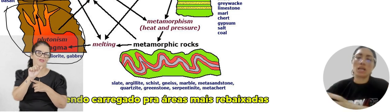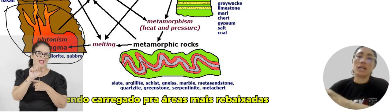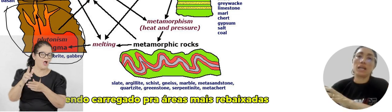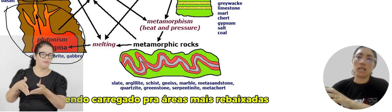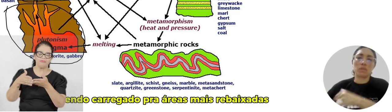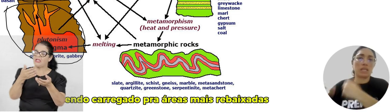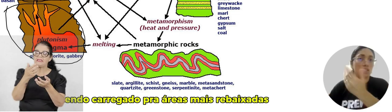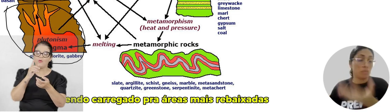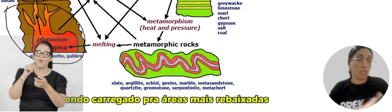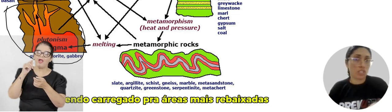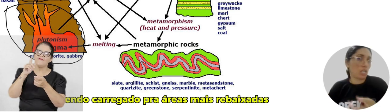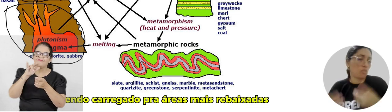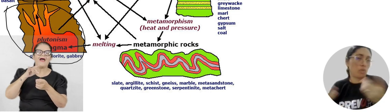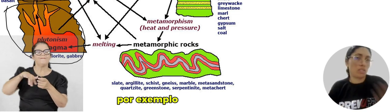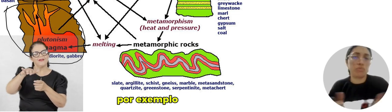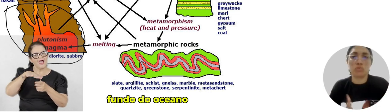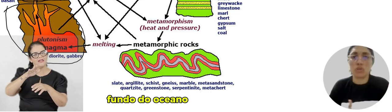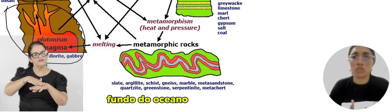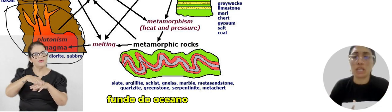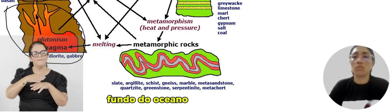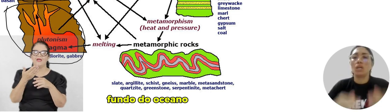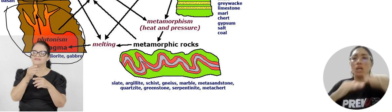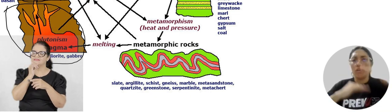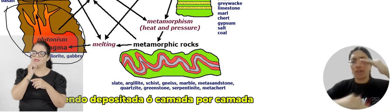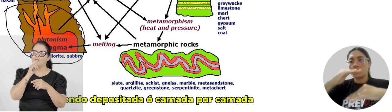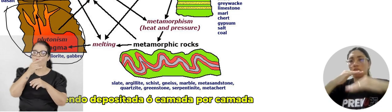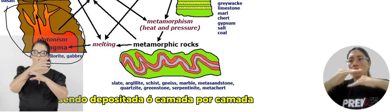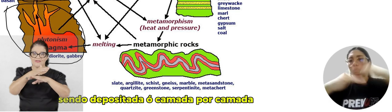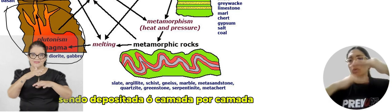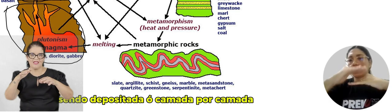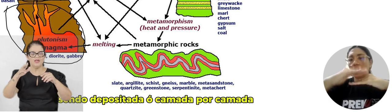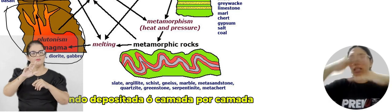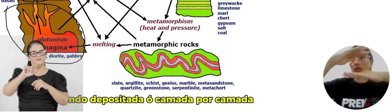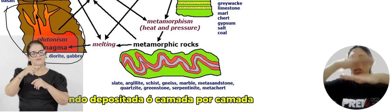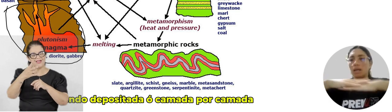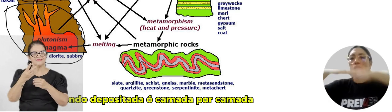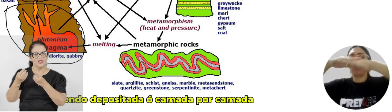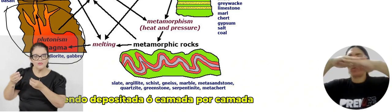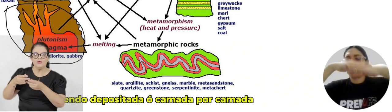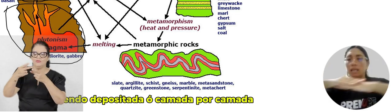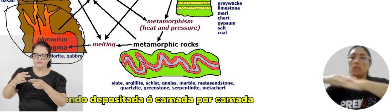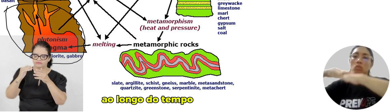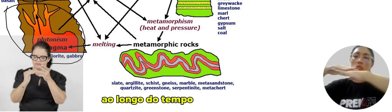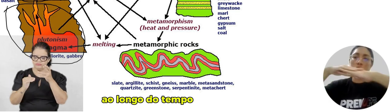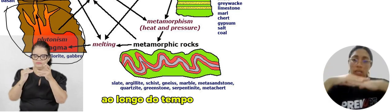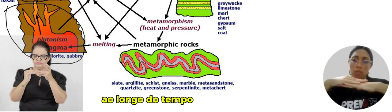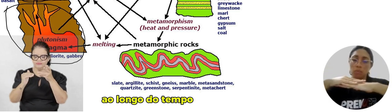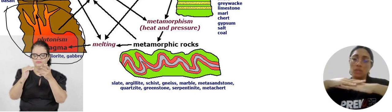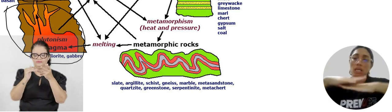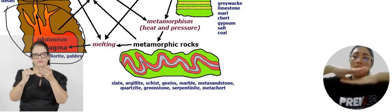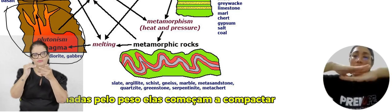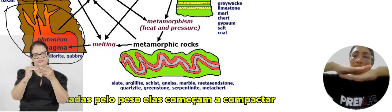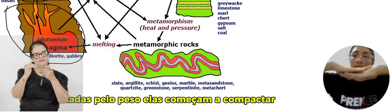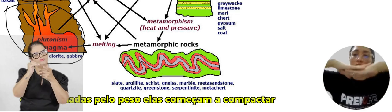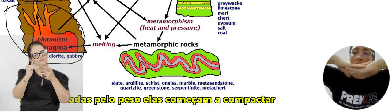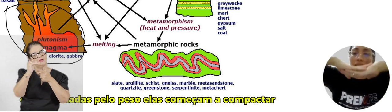vai sendo carregado para áreas mais rebaixadas. Por exemplo, fundo e oceano, vai sendo depositado, camada por camada, ao longo do tempo.